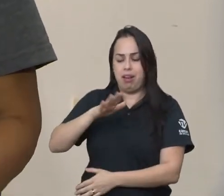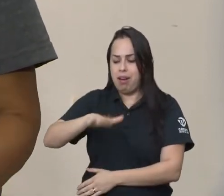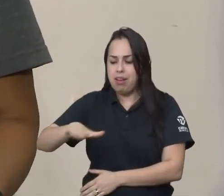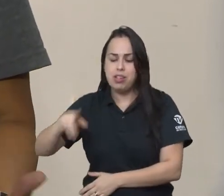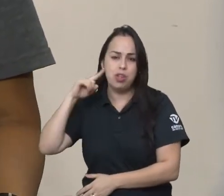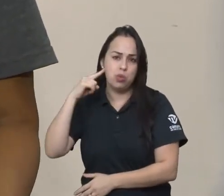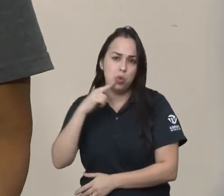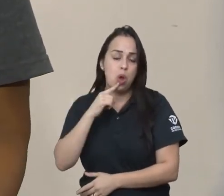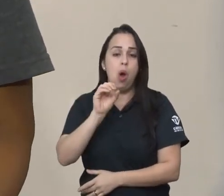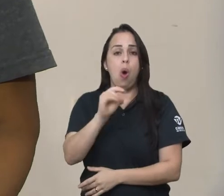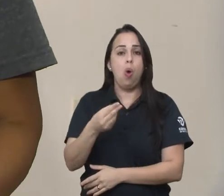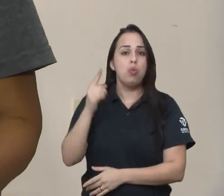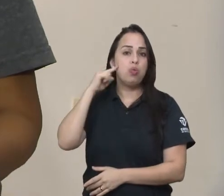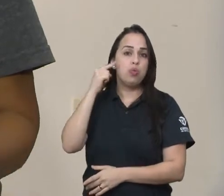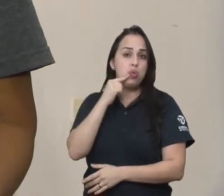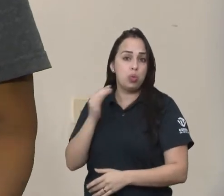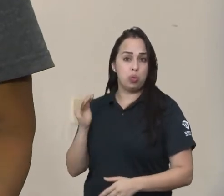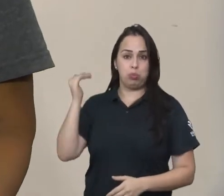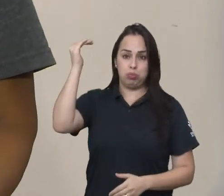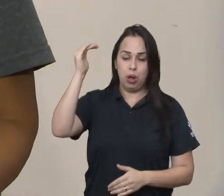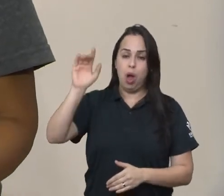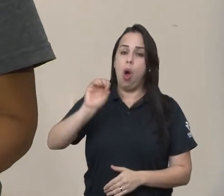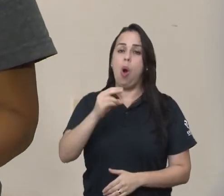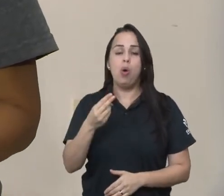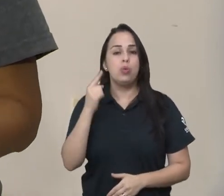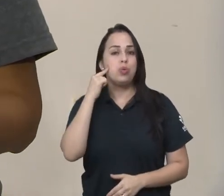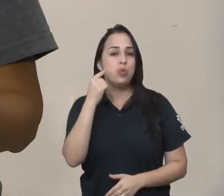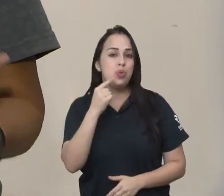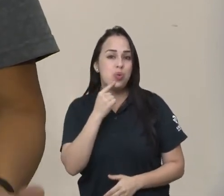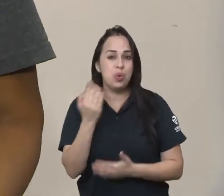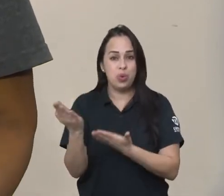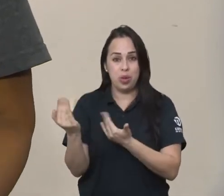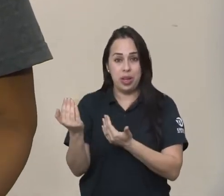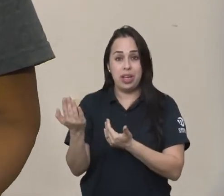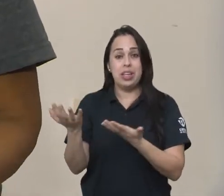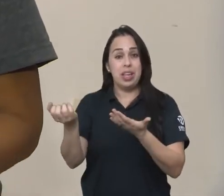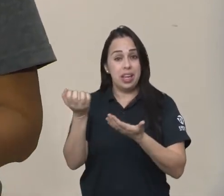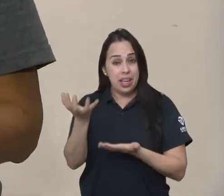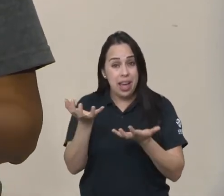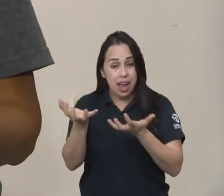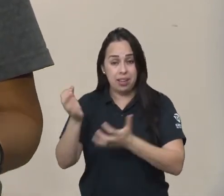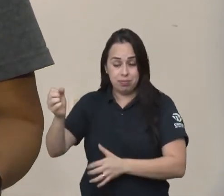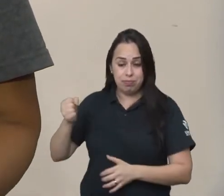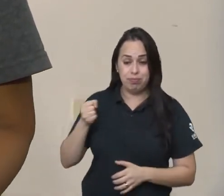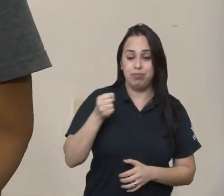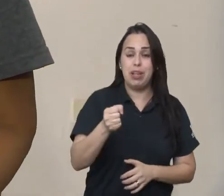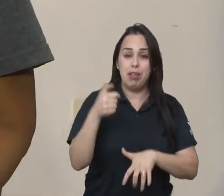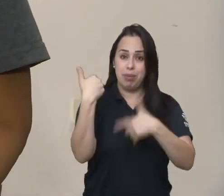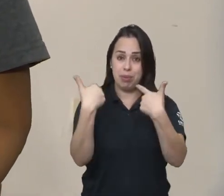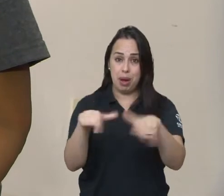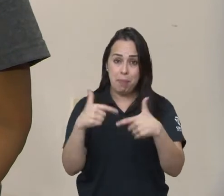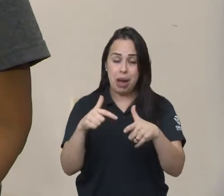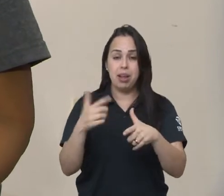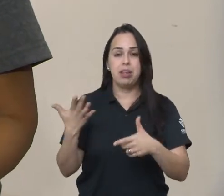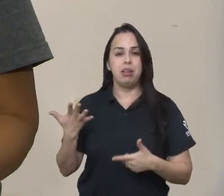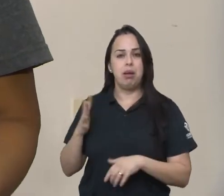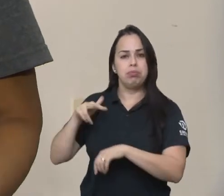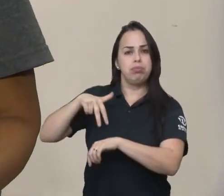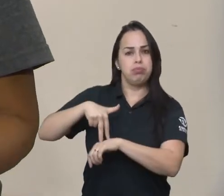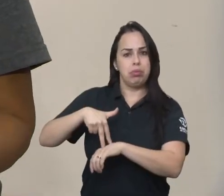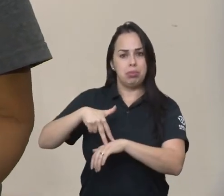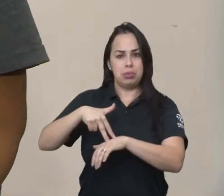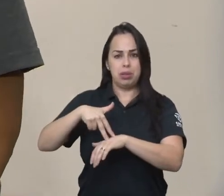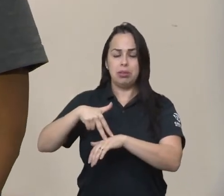surda ou um surdo adulto, um surdo jovem que quer se colocar no mercado de trabalho, que quer se mostrar como